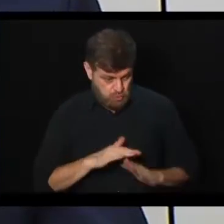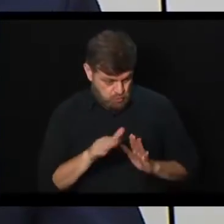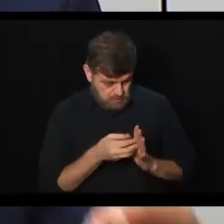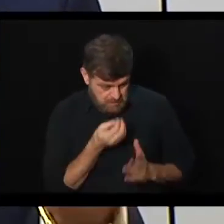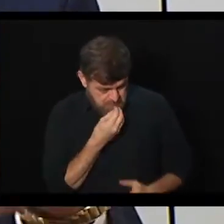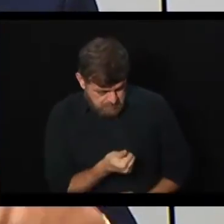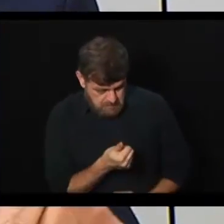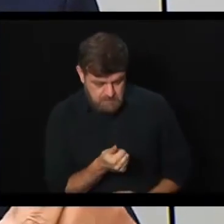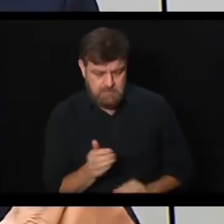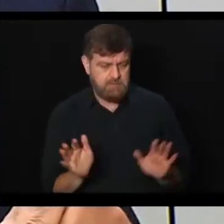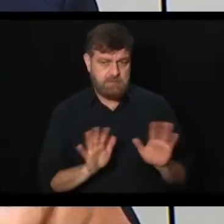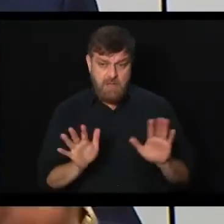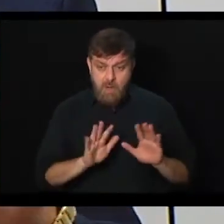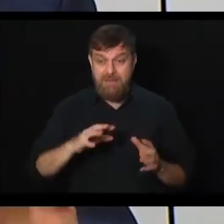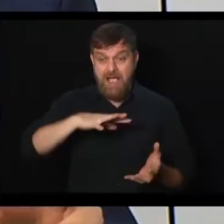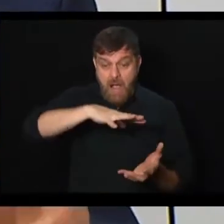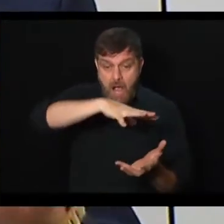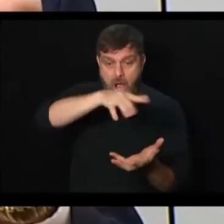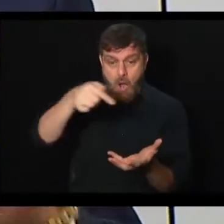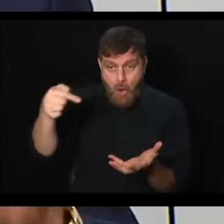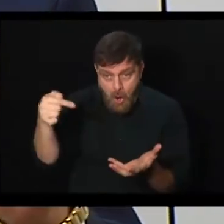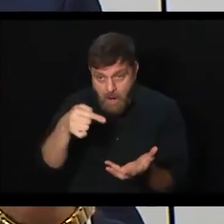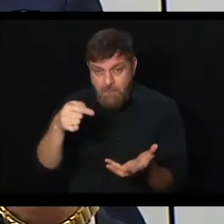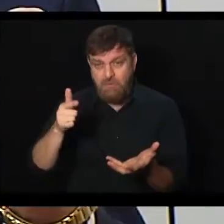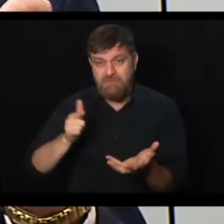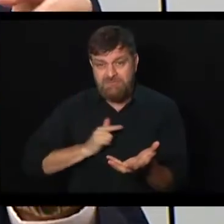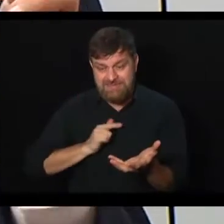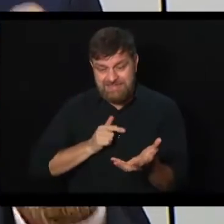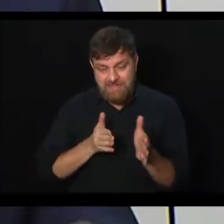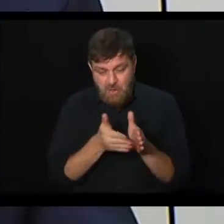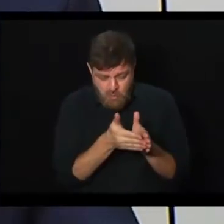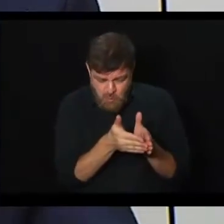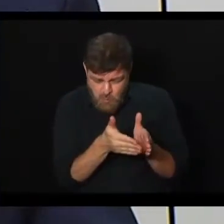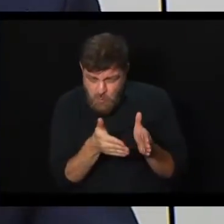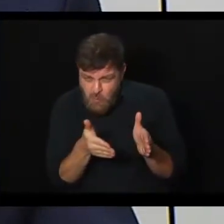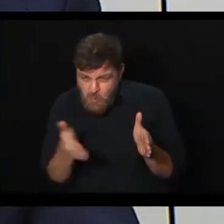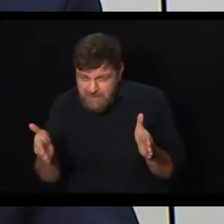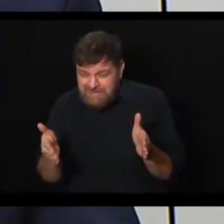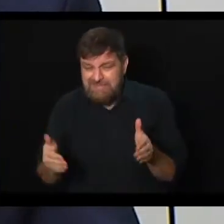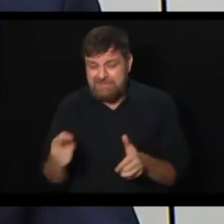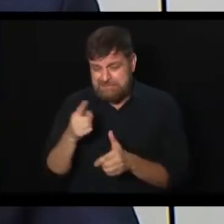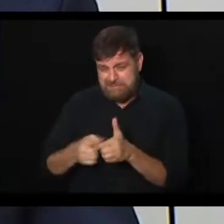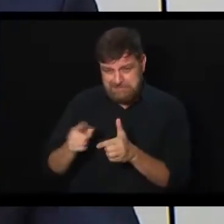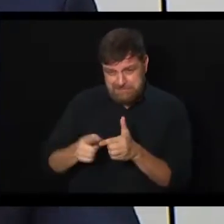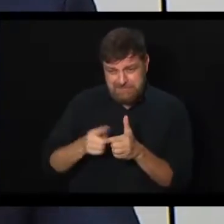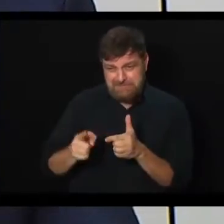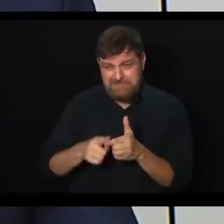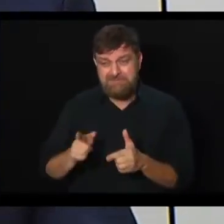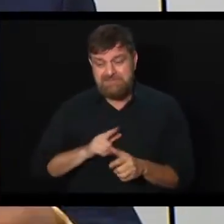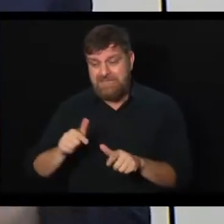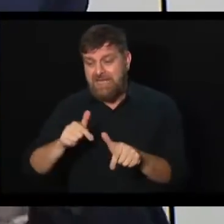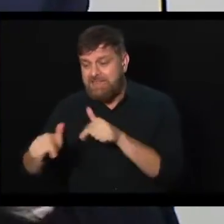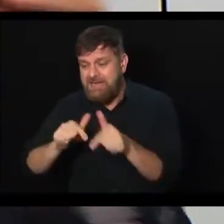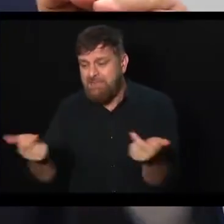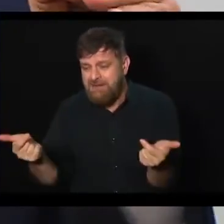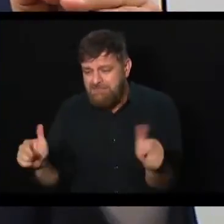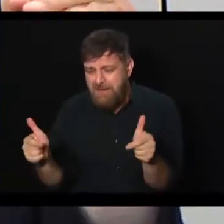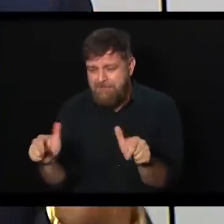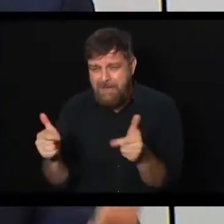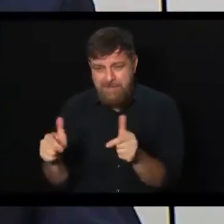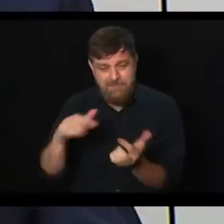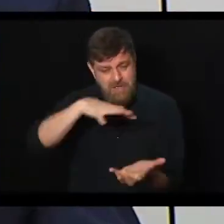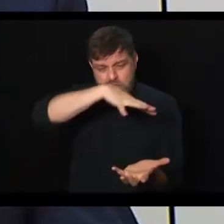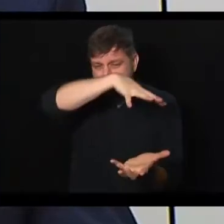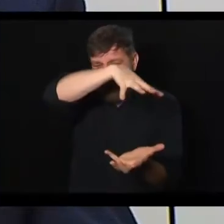Mas que o mundo realmente está passando por um processo muito grave da diminuição de trabalho, isso é geral.